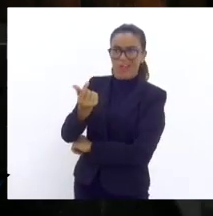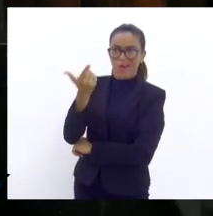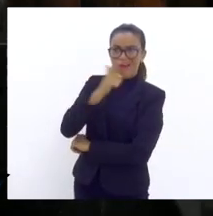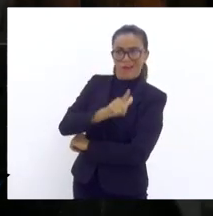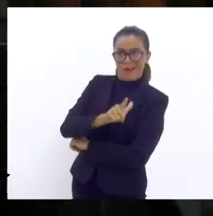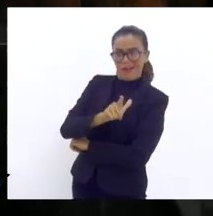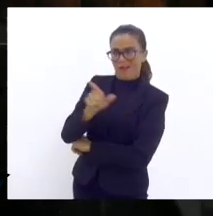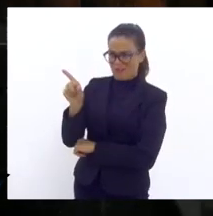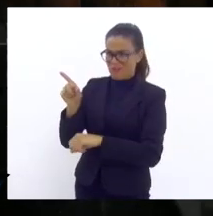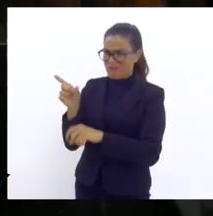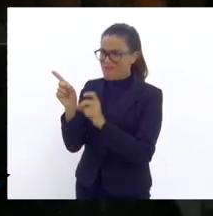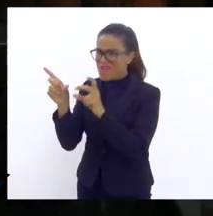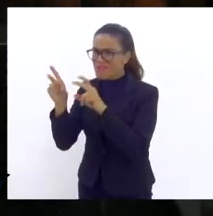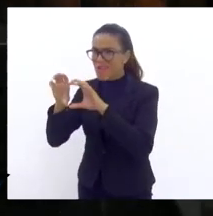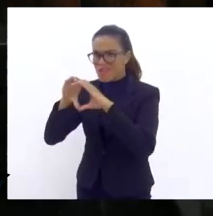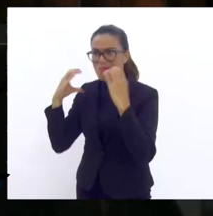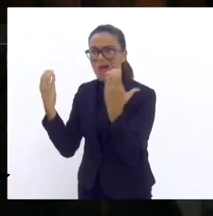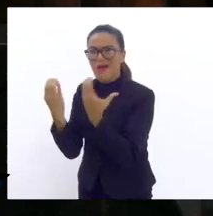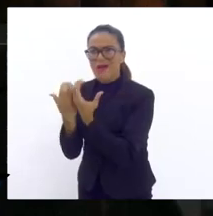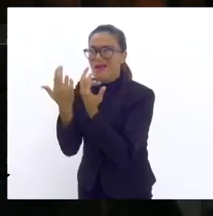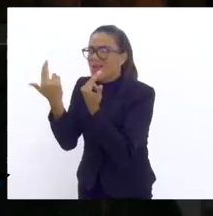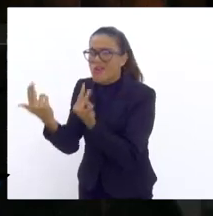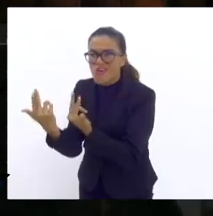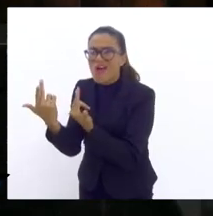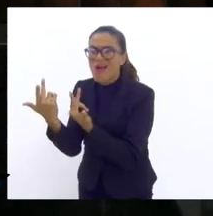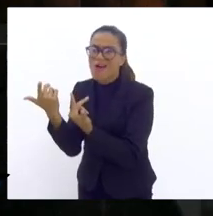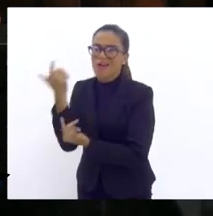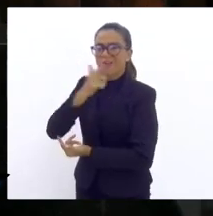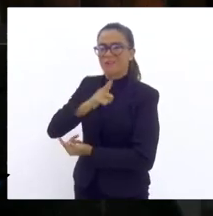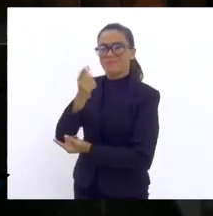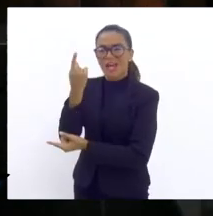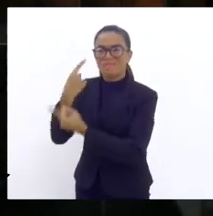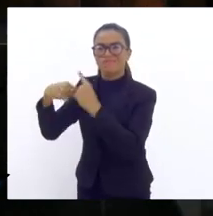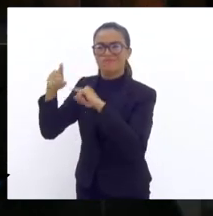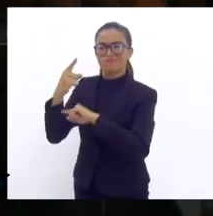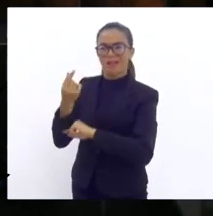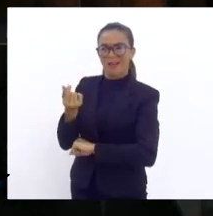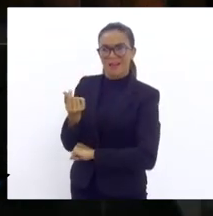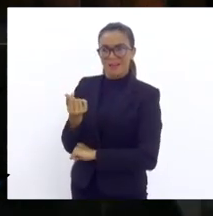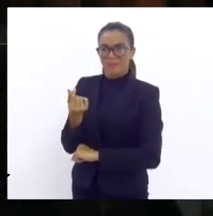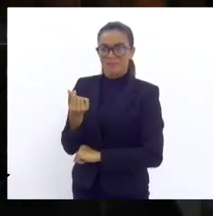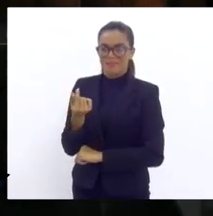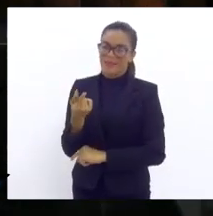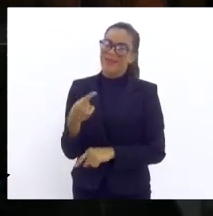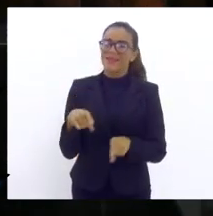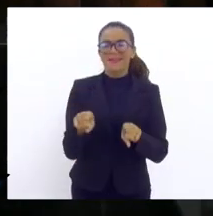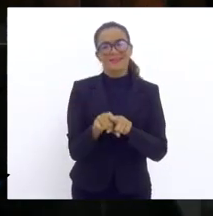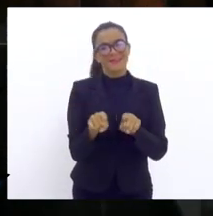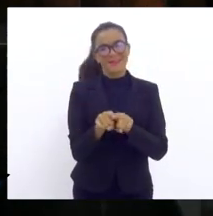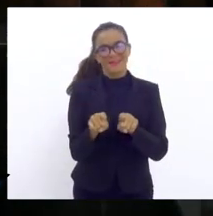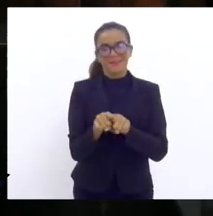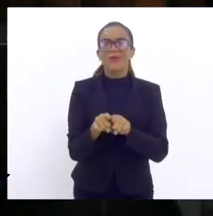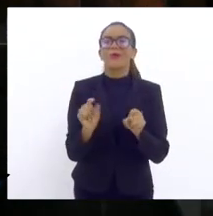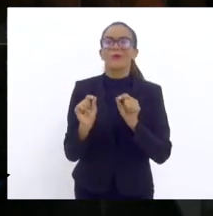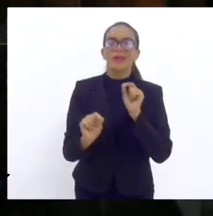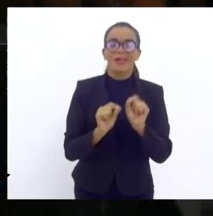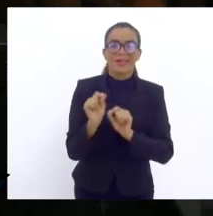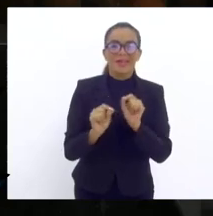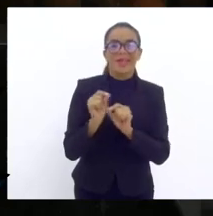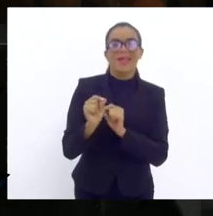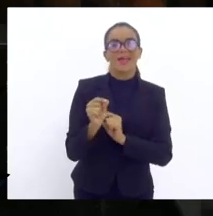também dá lucro do mesmo jeito, mas com preço compatível. Ainda mais que uma